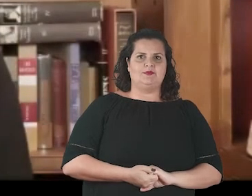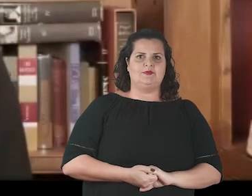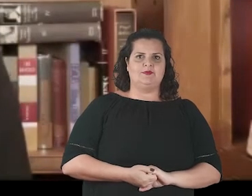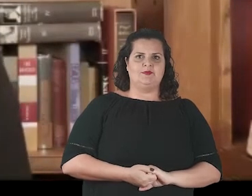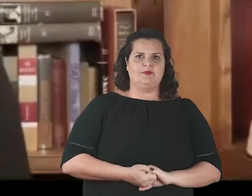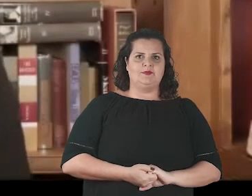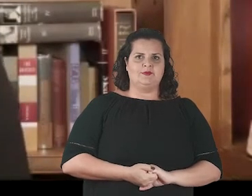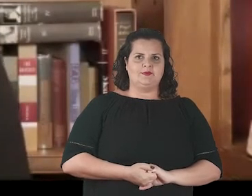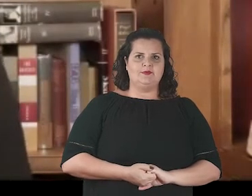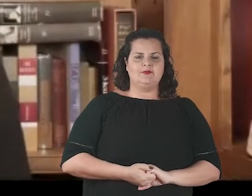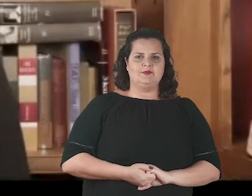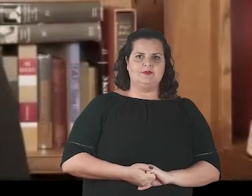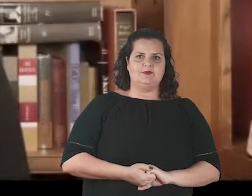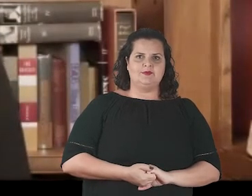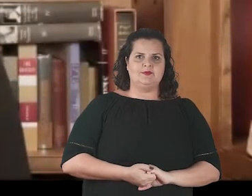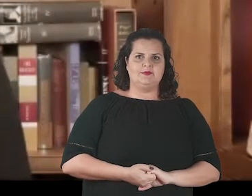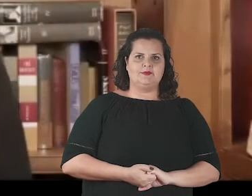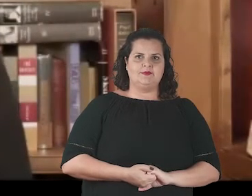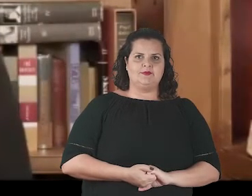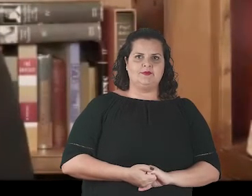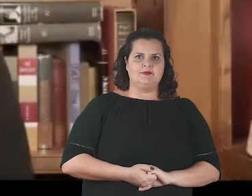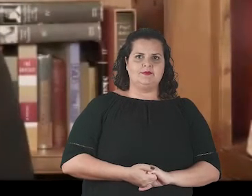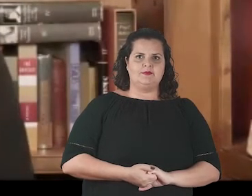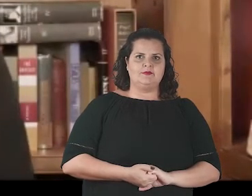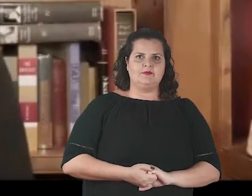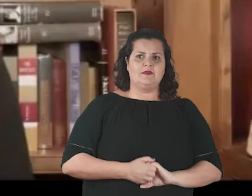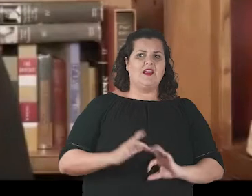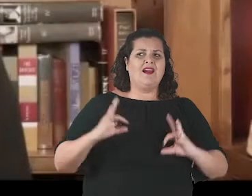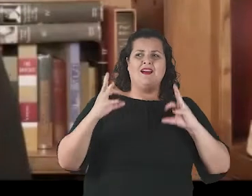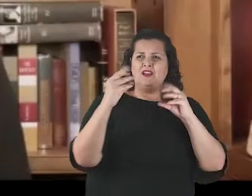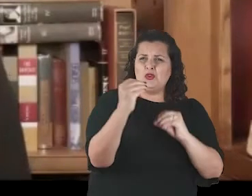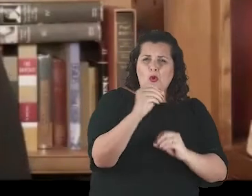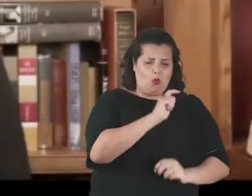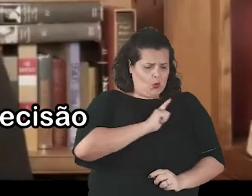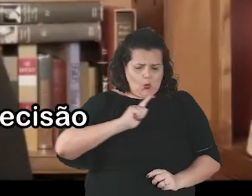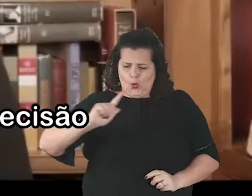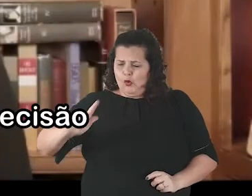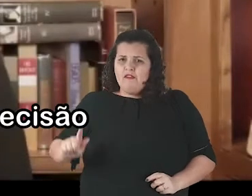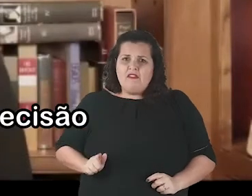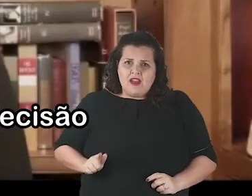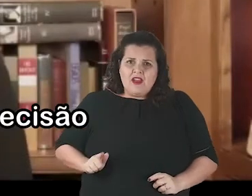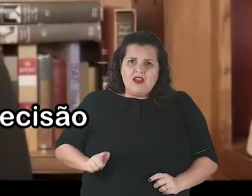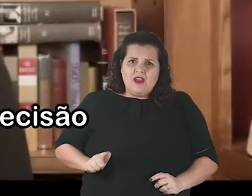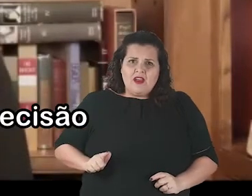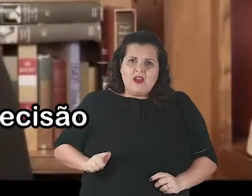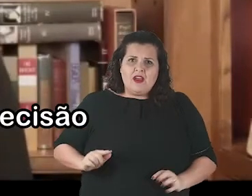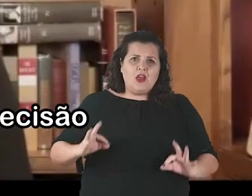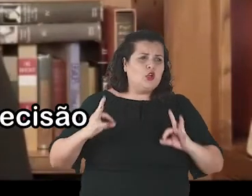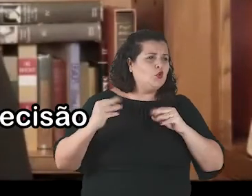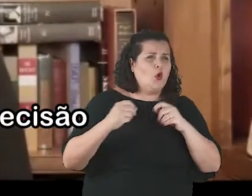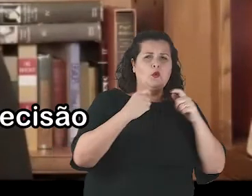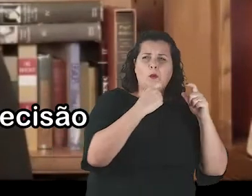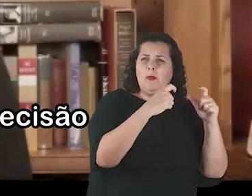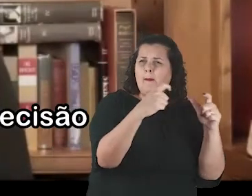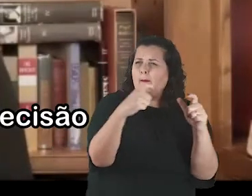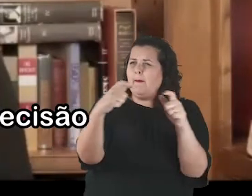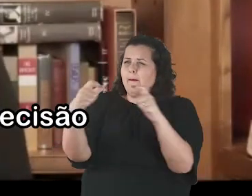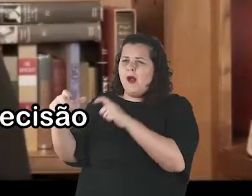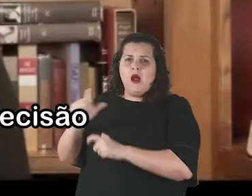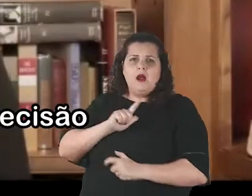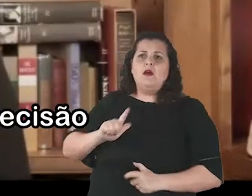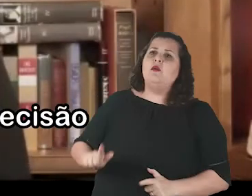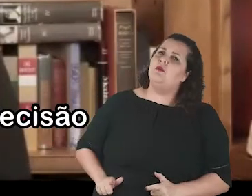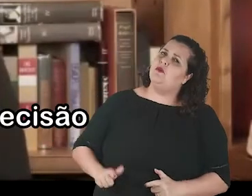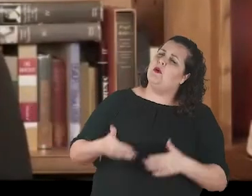que florescerá sob o Estado de direito. Aos legisladores e tomadores de